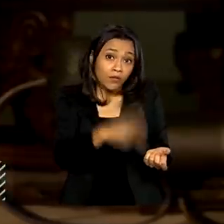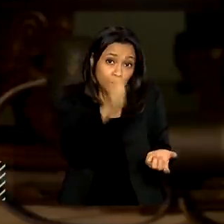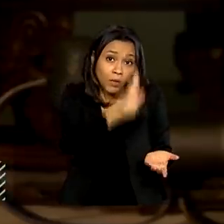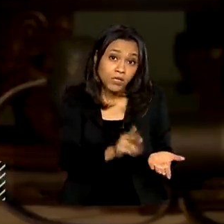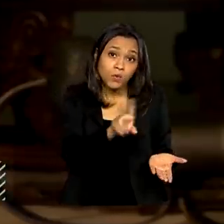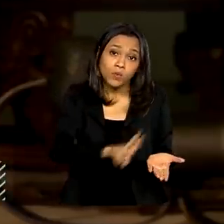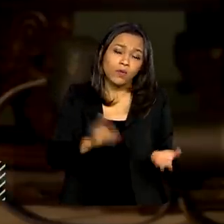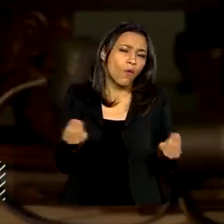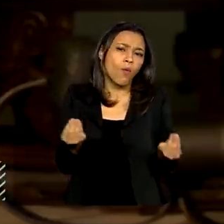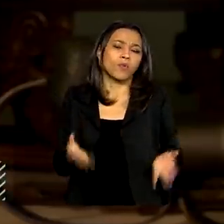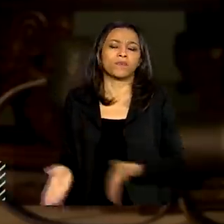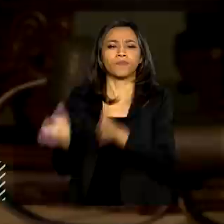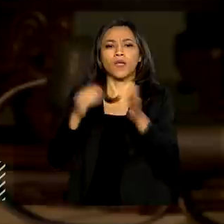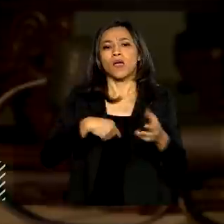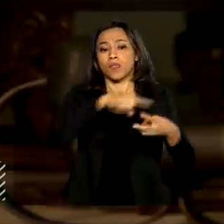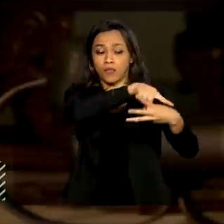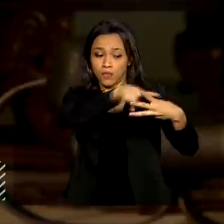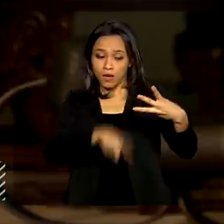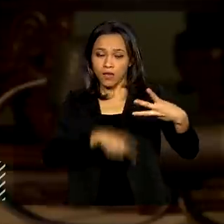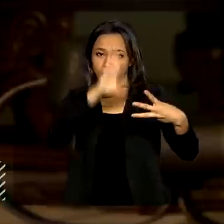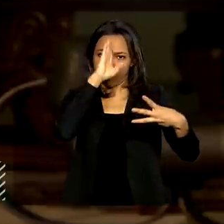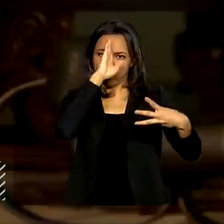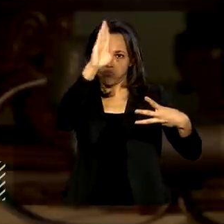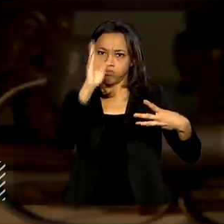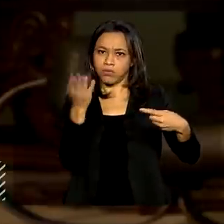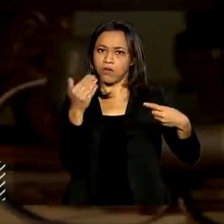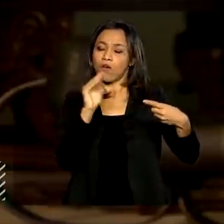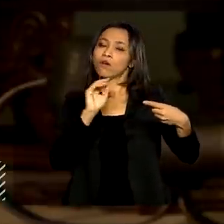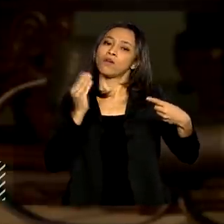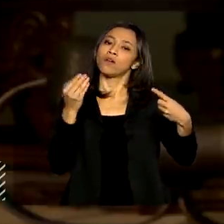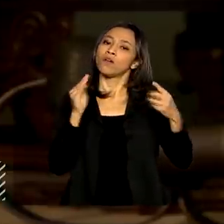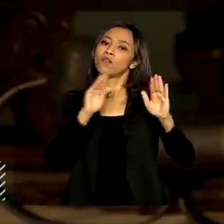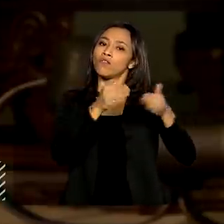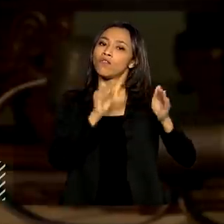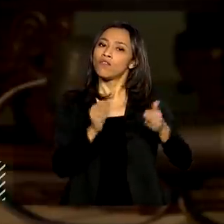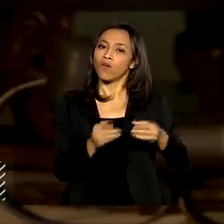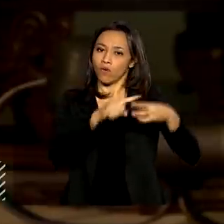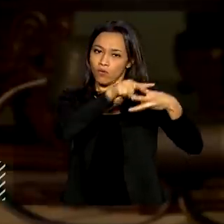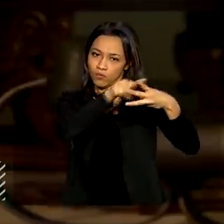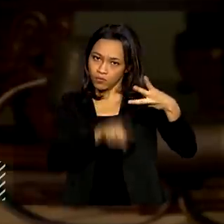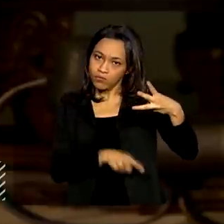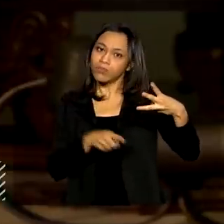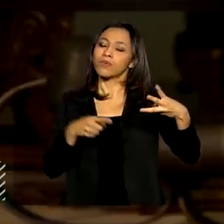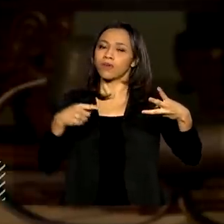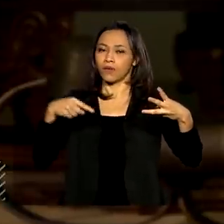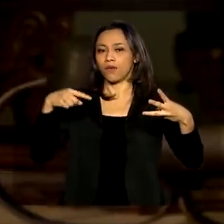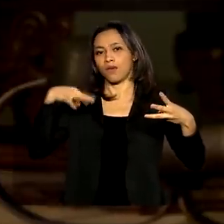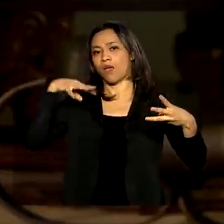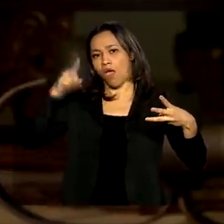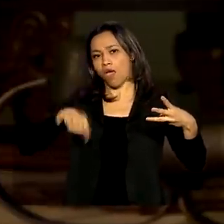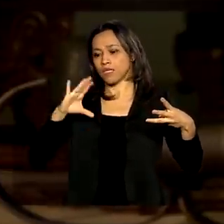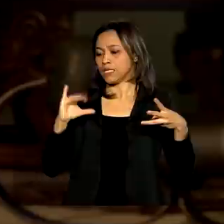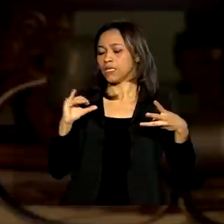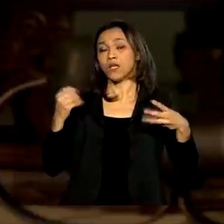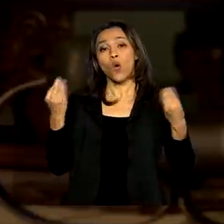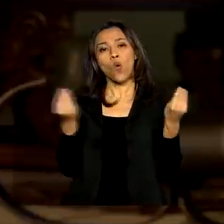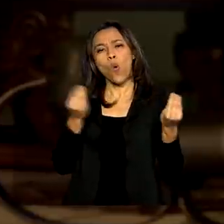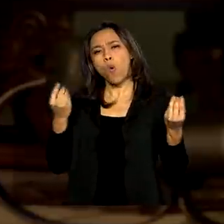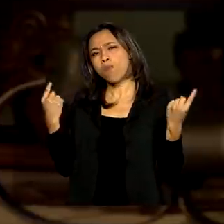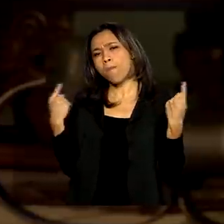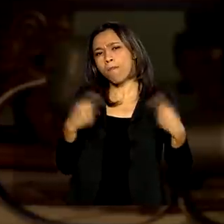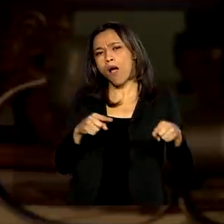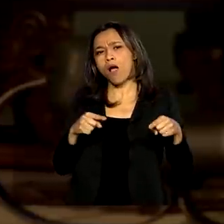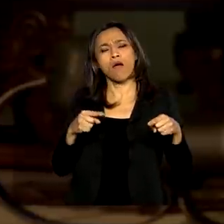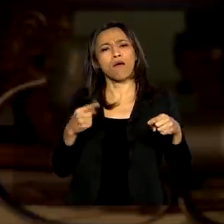colocamos três prioridades no Ministério em torno desse eixo que eu chamo de ciência, como combater o vírus lá,